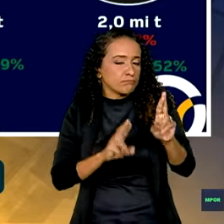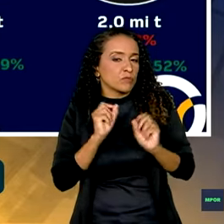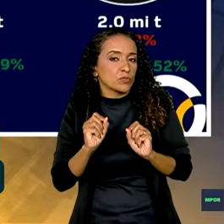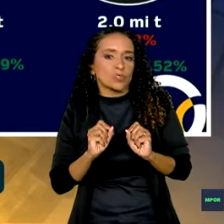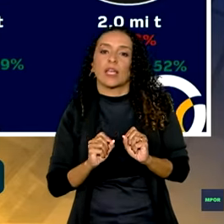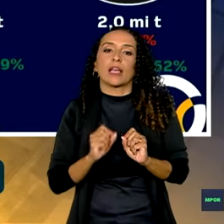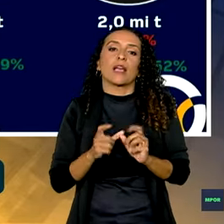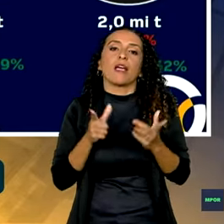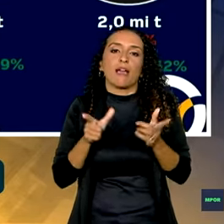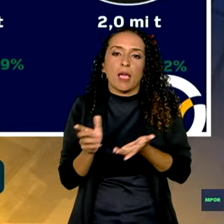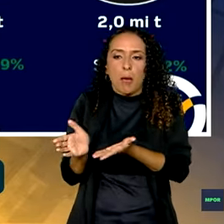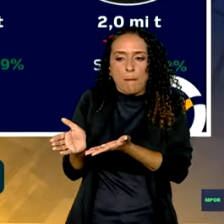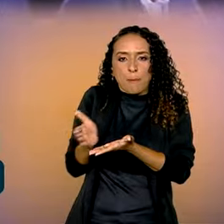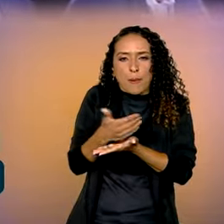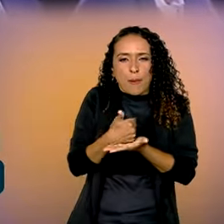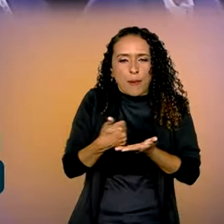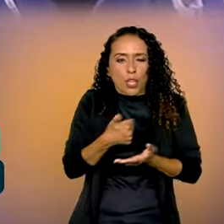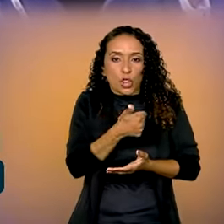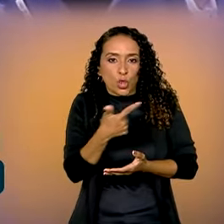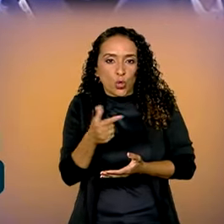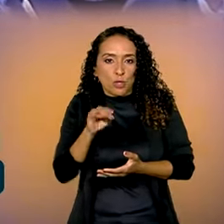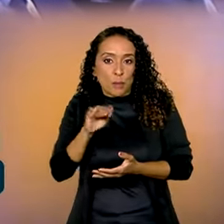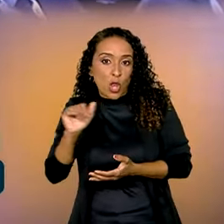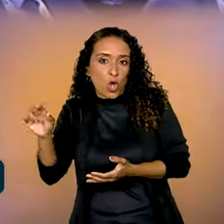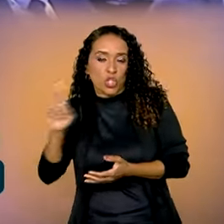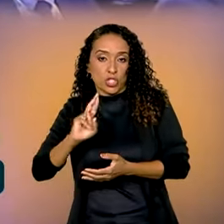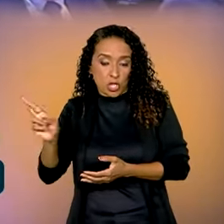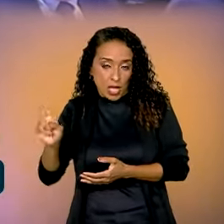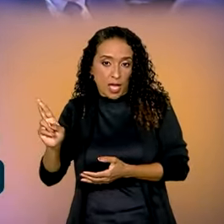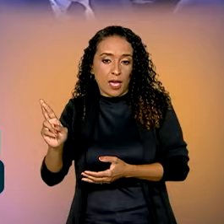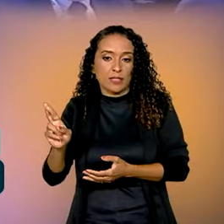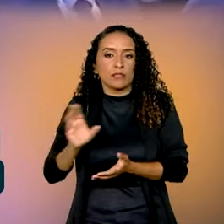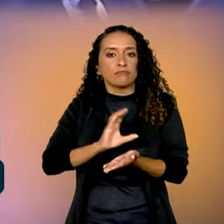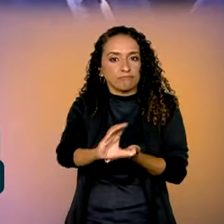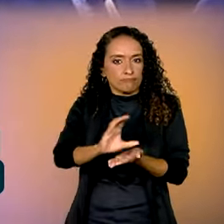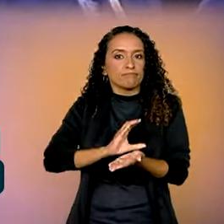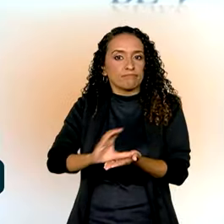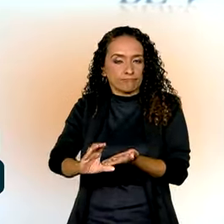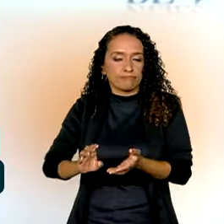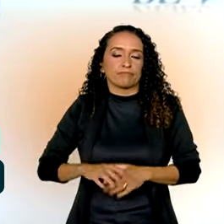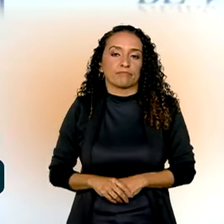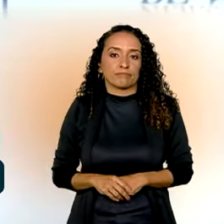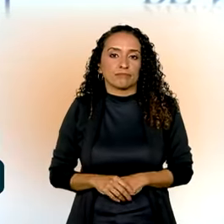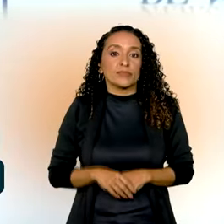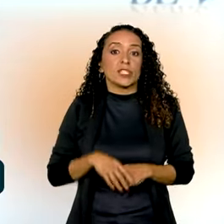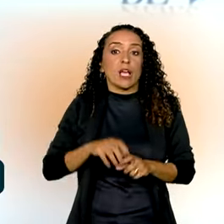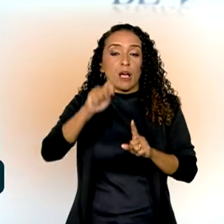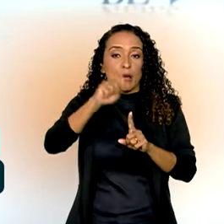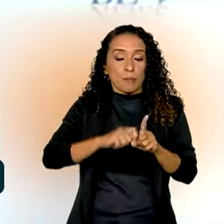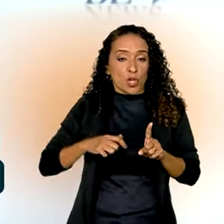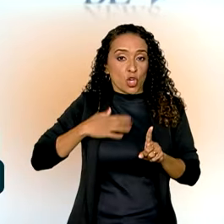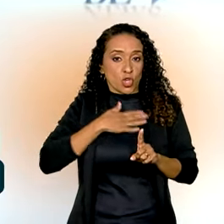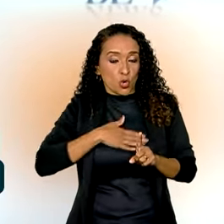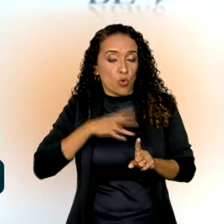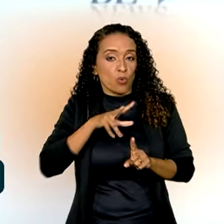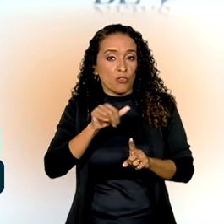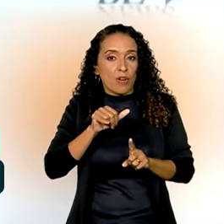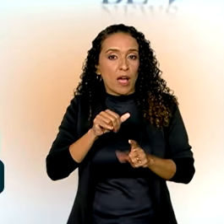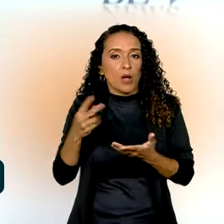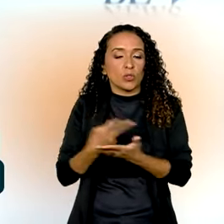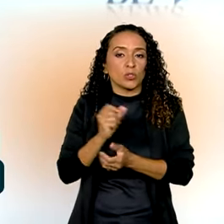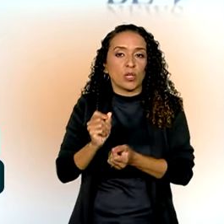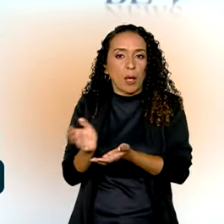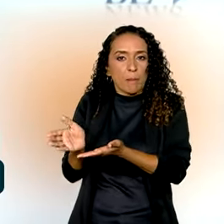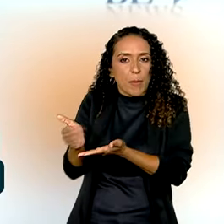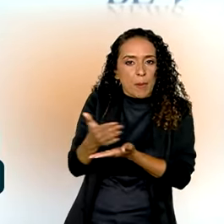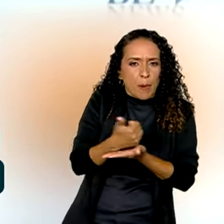é angariar cerca de 12 bilhões de reais de investimentos. Em agosto, vai ocorrer os arrendamentos